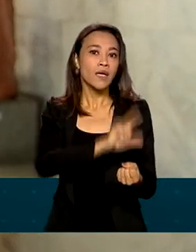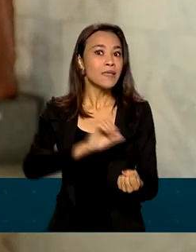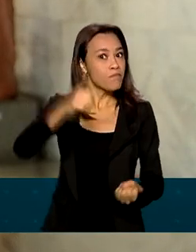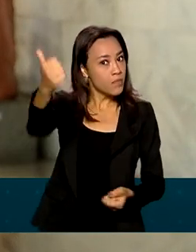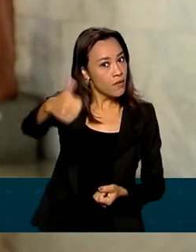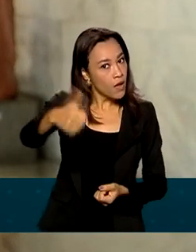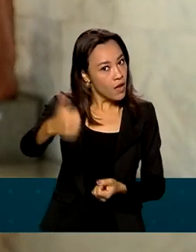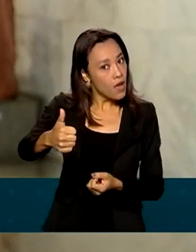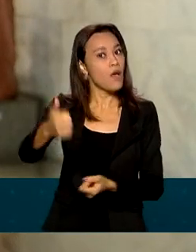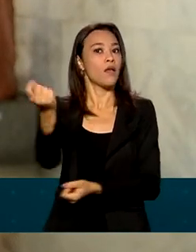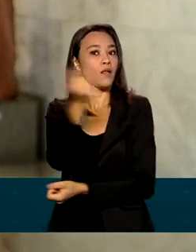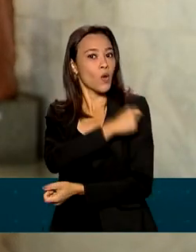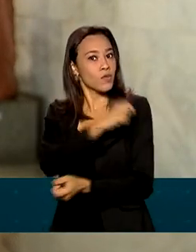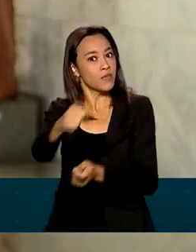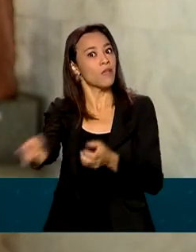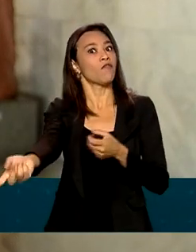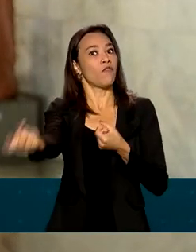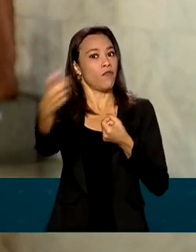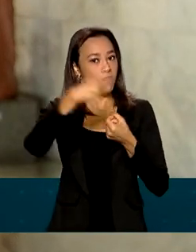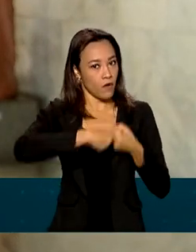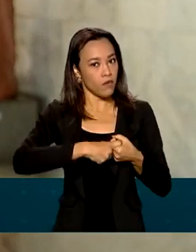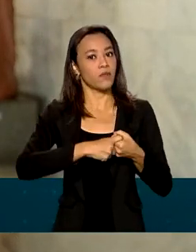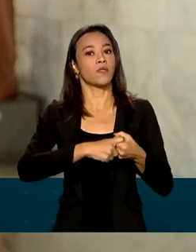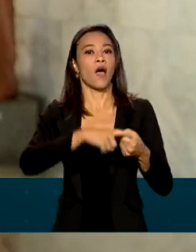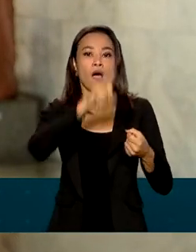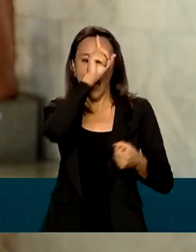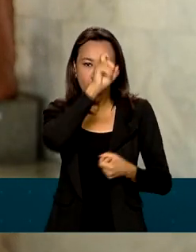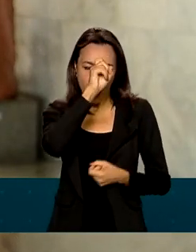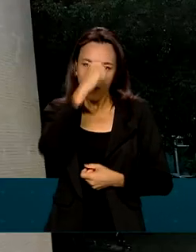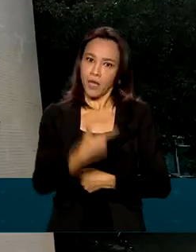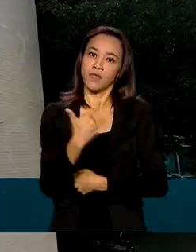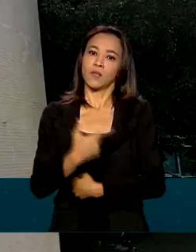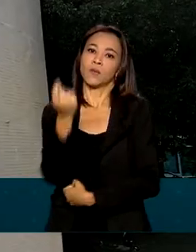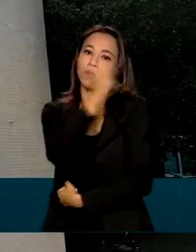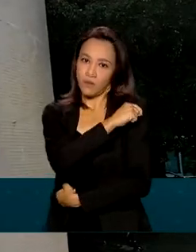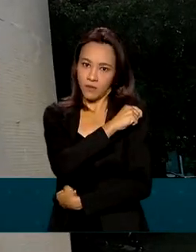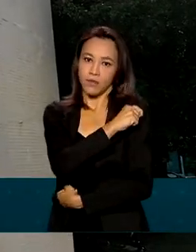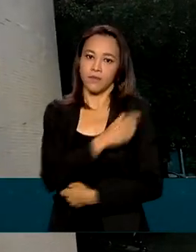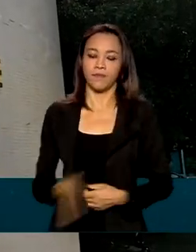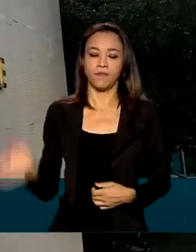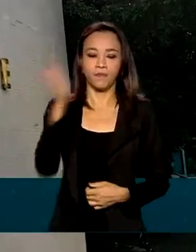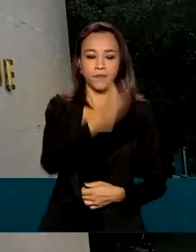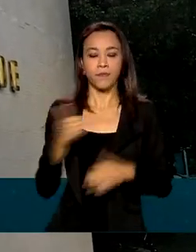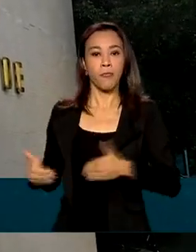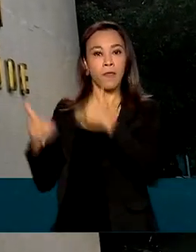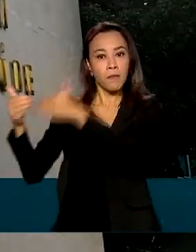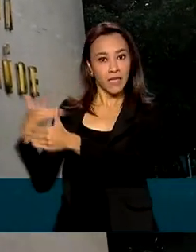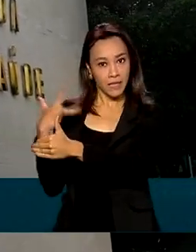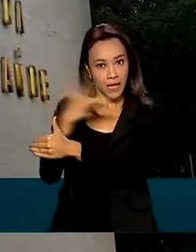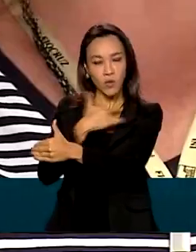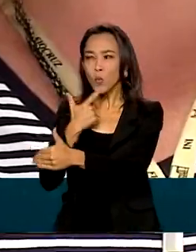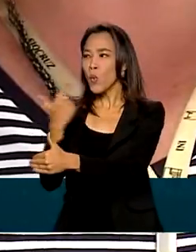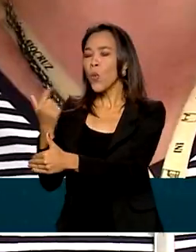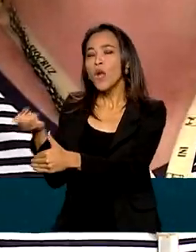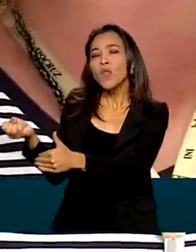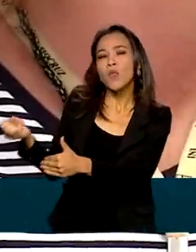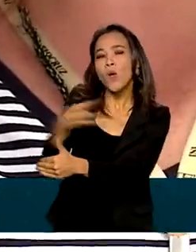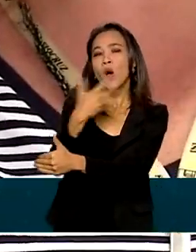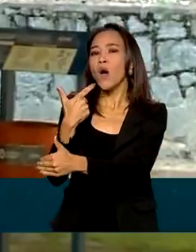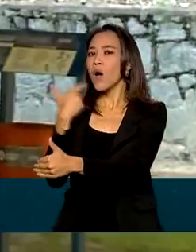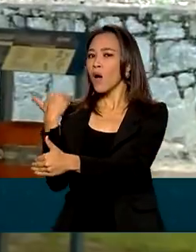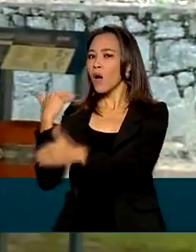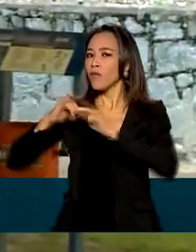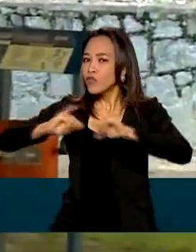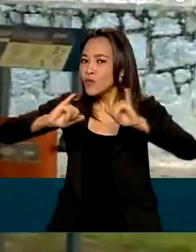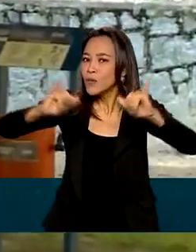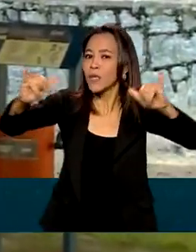a primeira dose voltar ao posto para tomar a segunda dose. O Ministério da Saúde lançou uma nova campanha para incentivar as